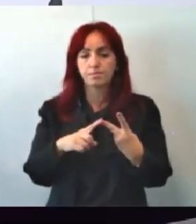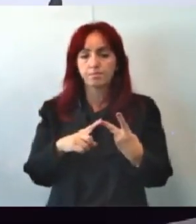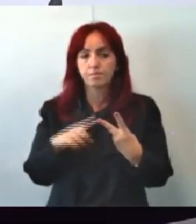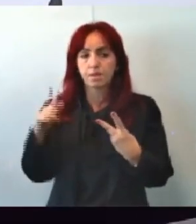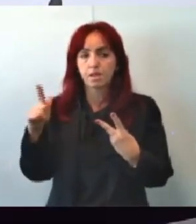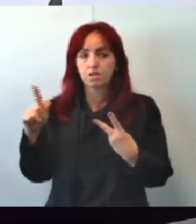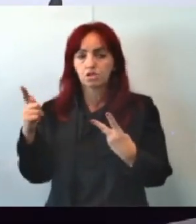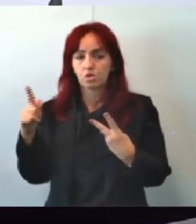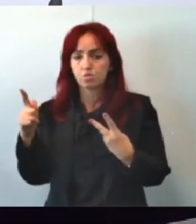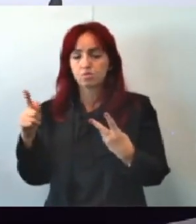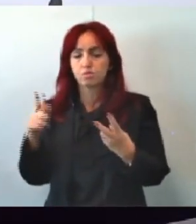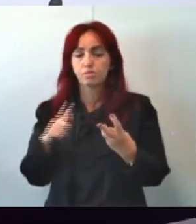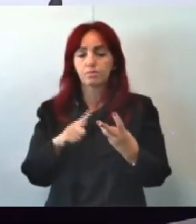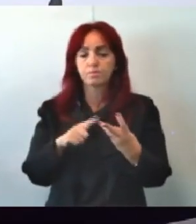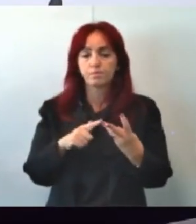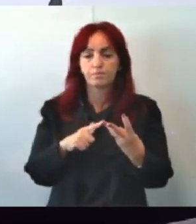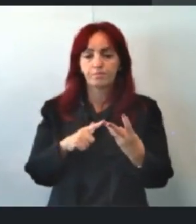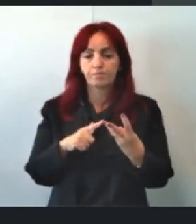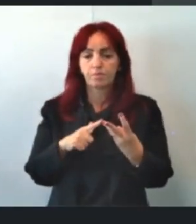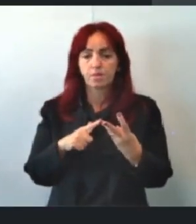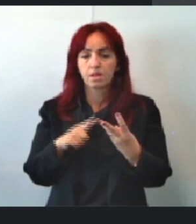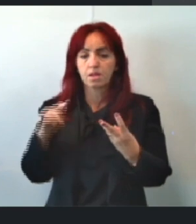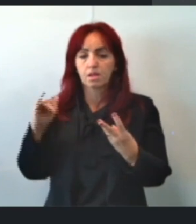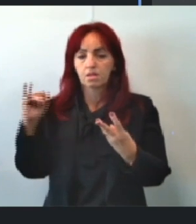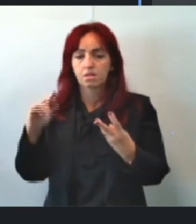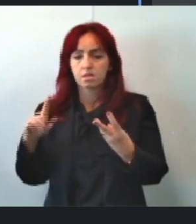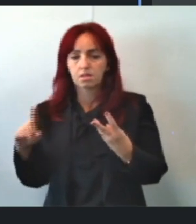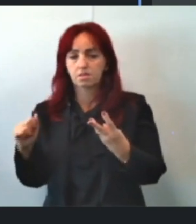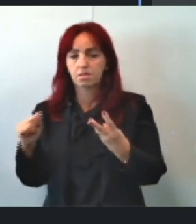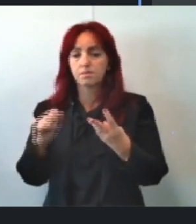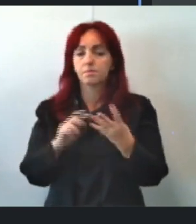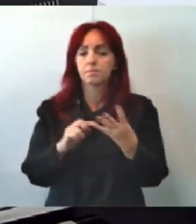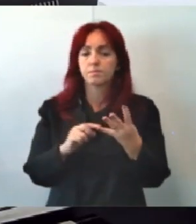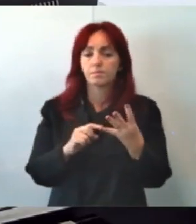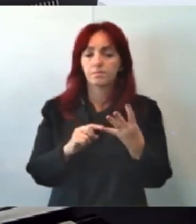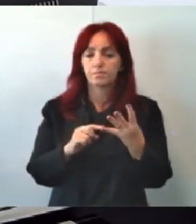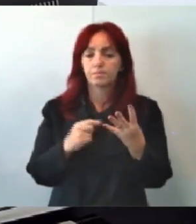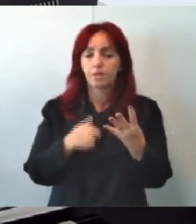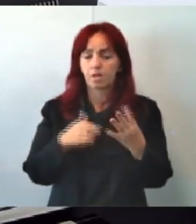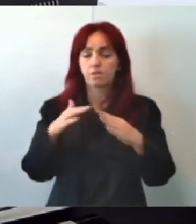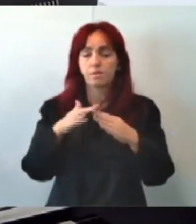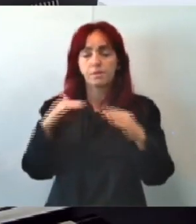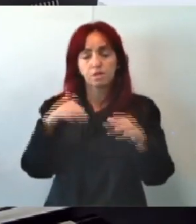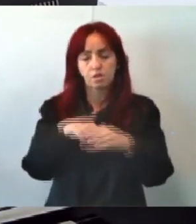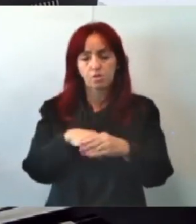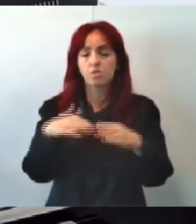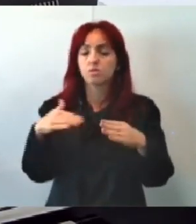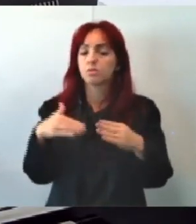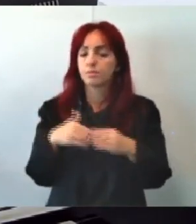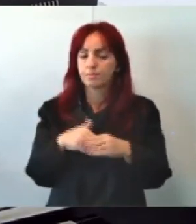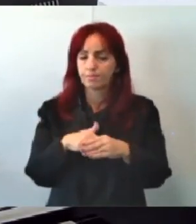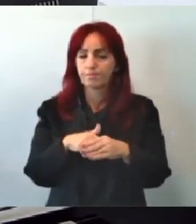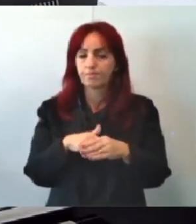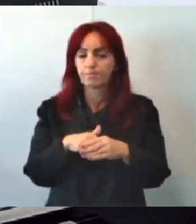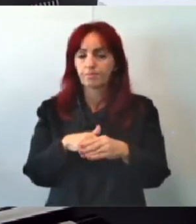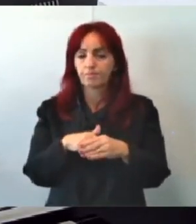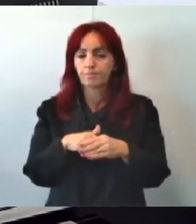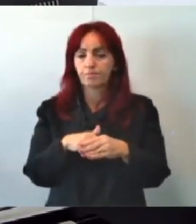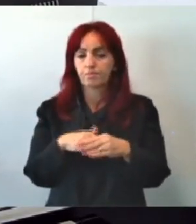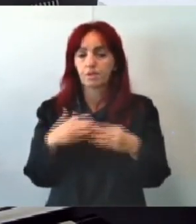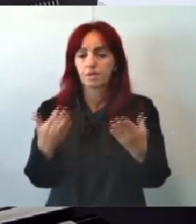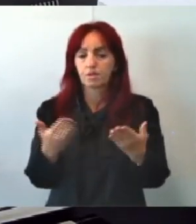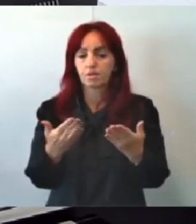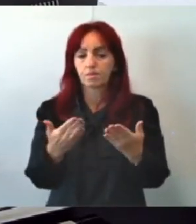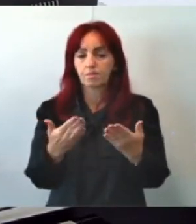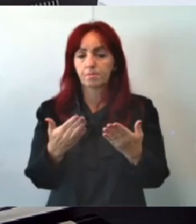Guimarães De acordo Vereadora Isa De acordo Eu também Voto De acordo Então O